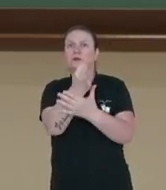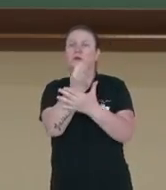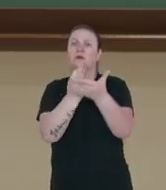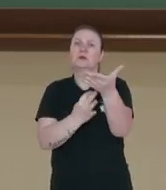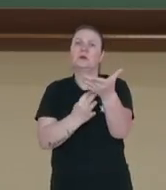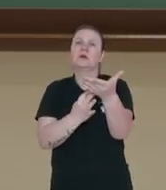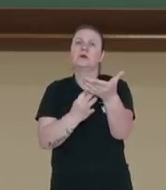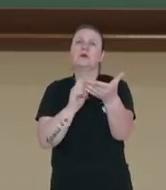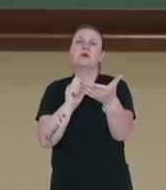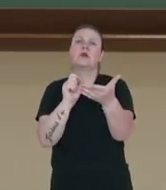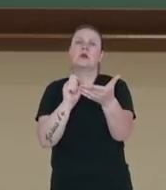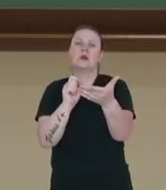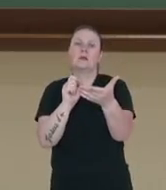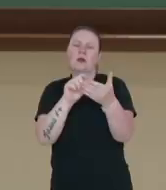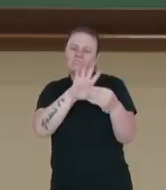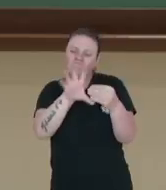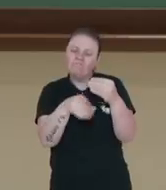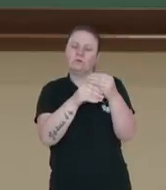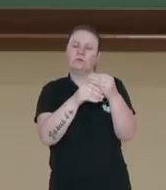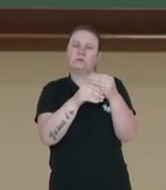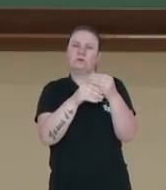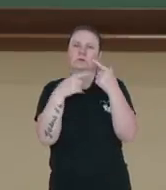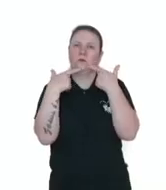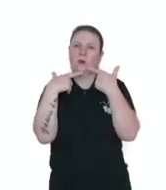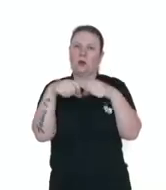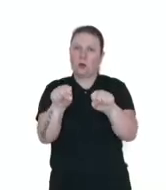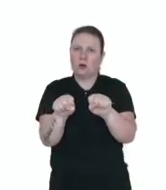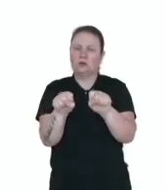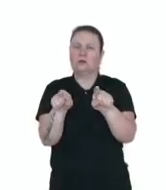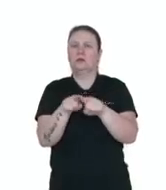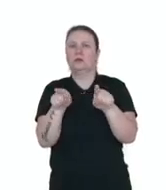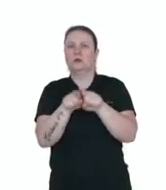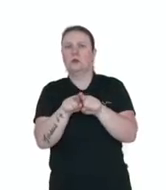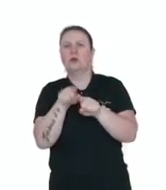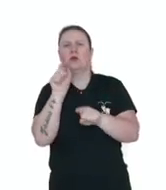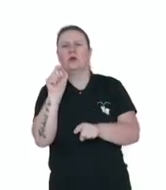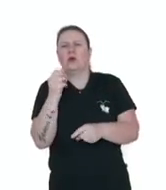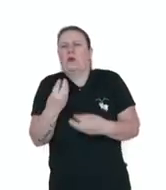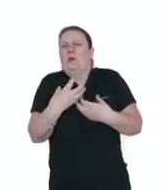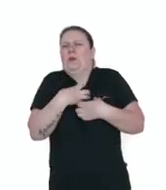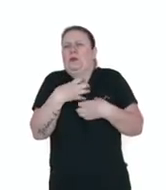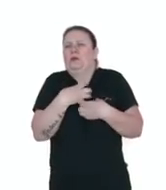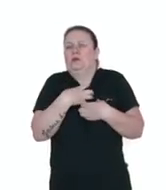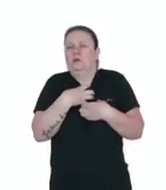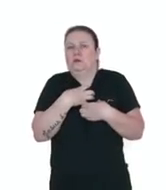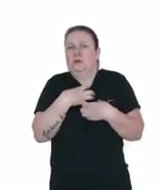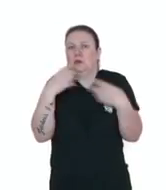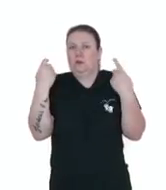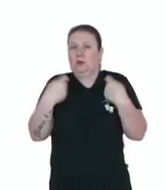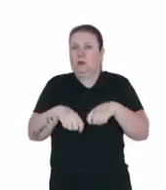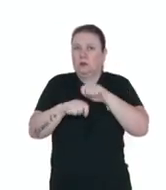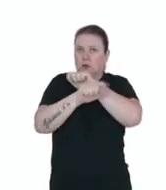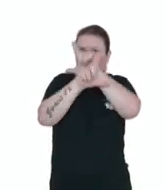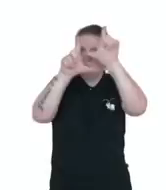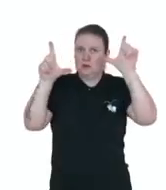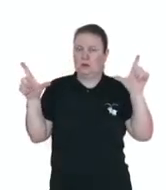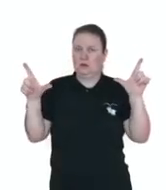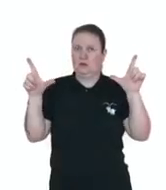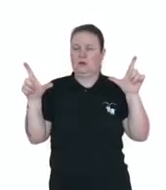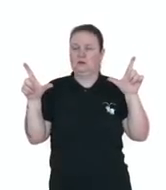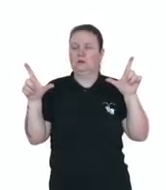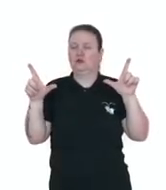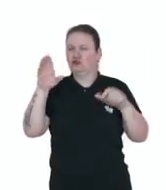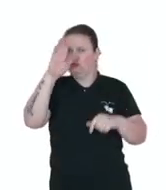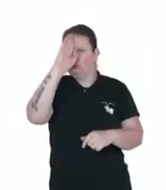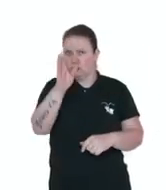é para ilustrar. Linguagem. A linguagem da reportagem deverá ser clara, culta, objetiva e